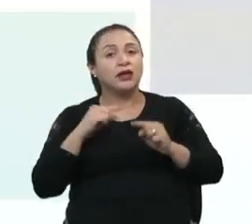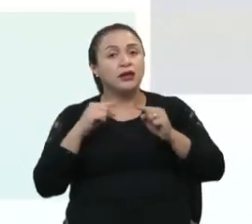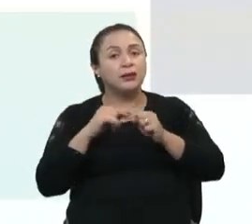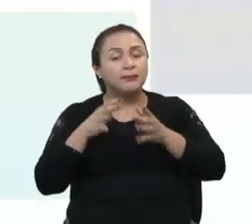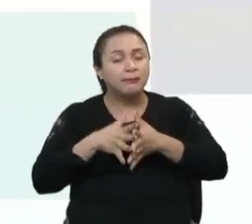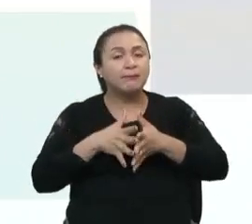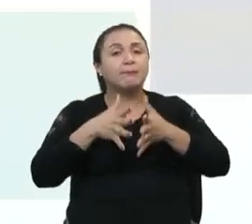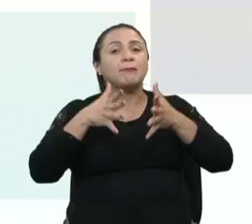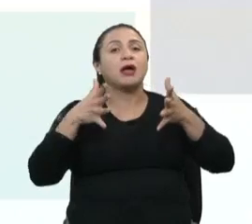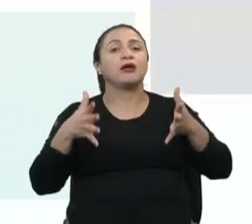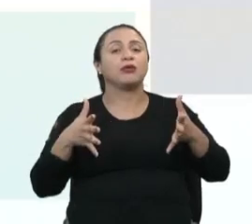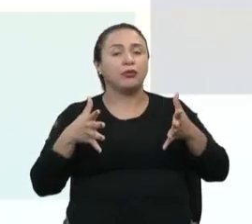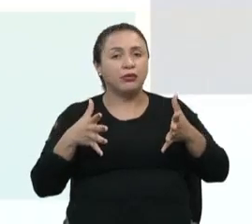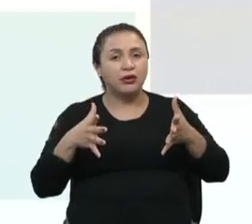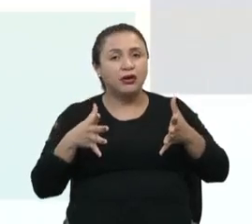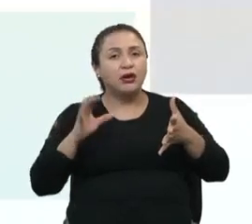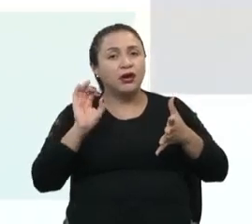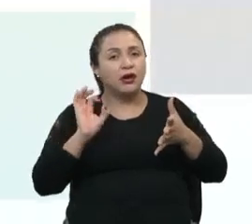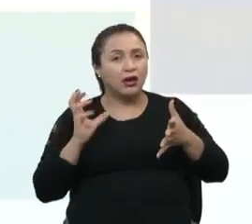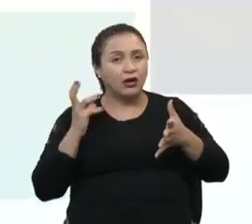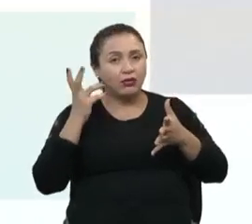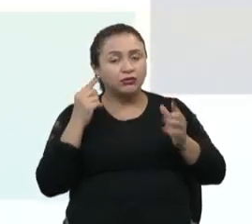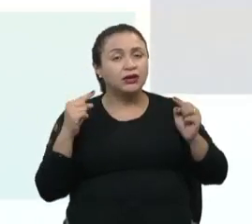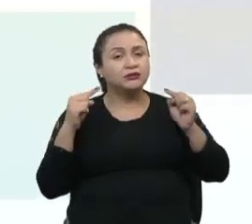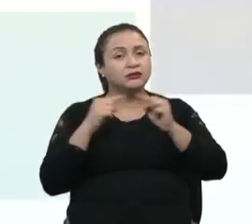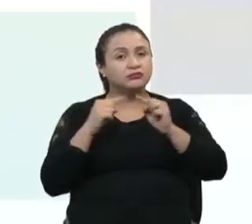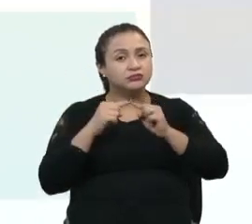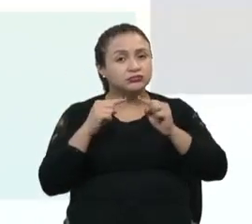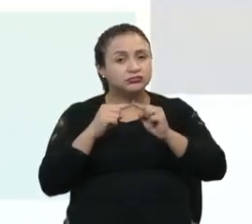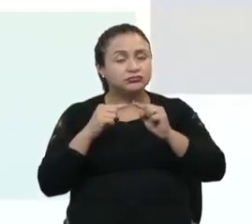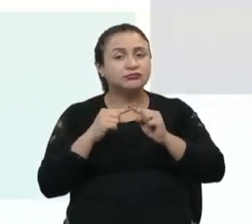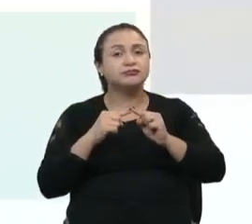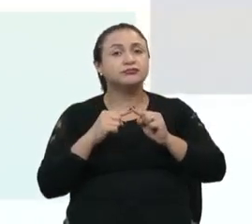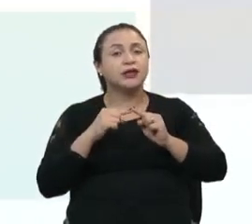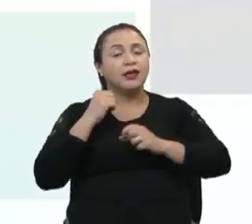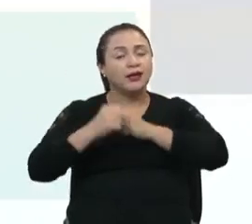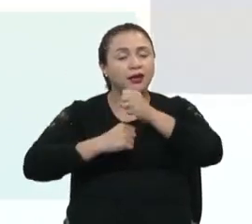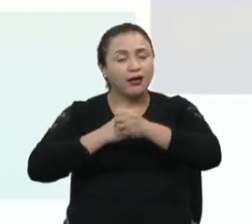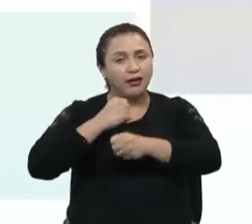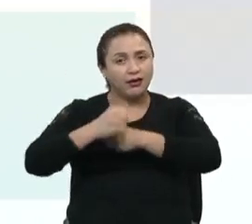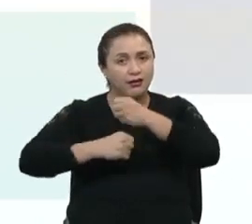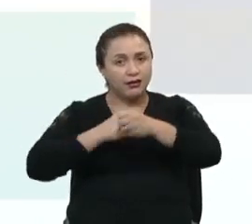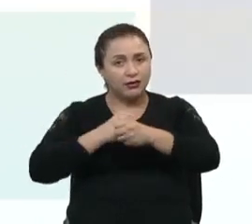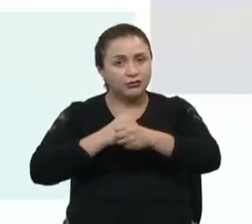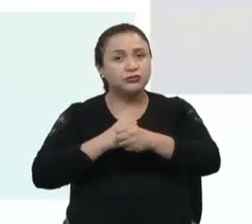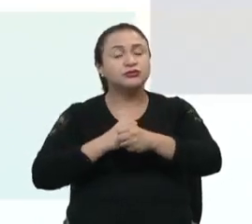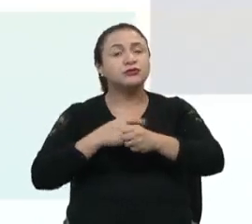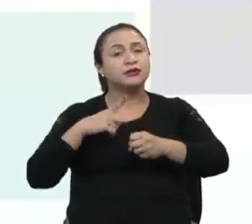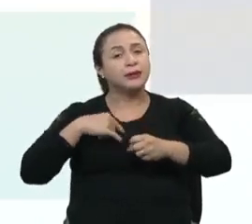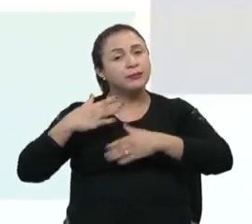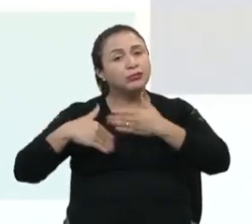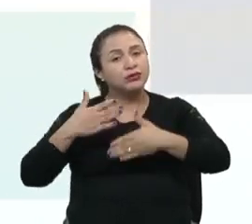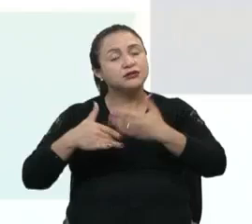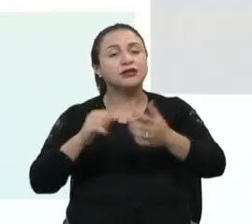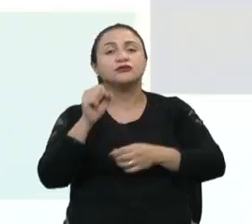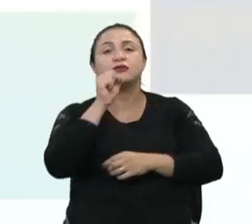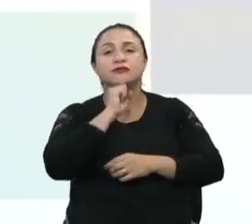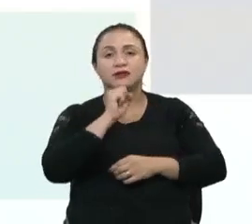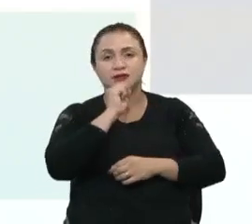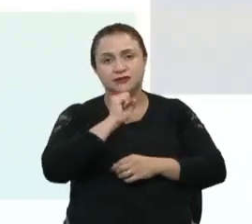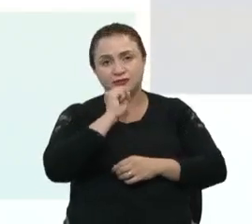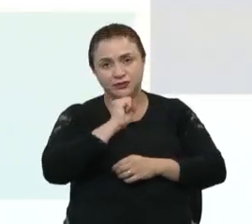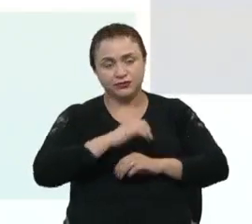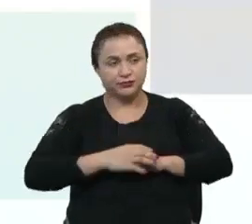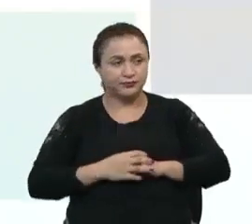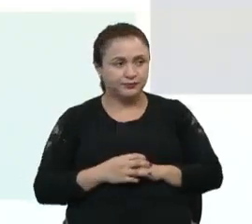maior intensidade de acordo com os anos que vão passando com o processo do envelhecimento.